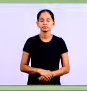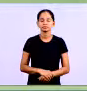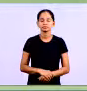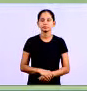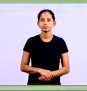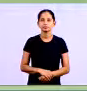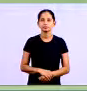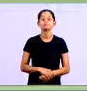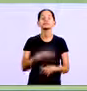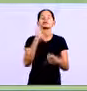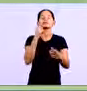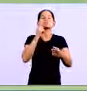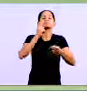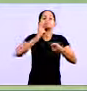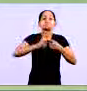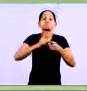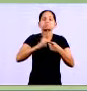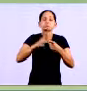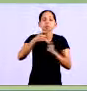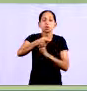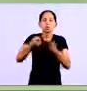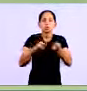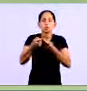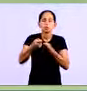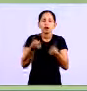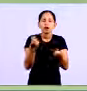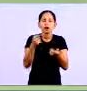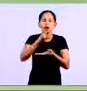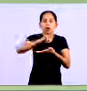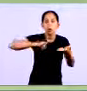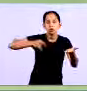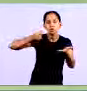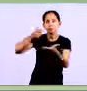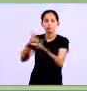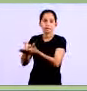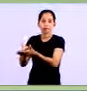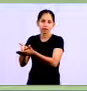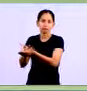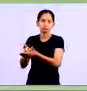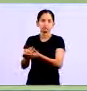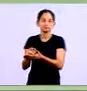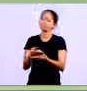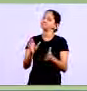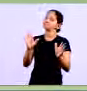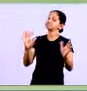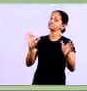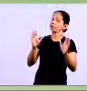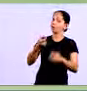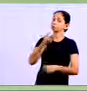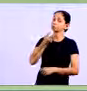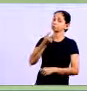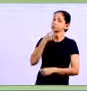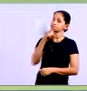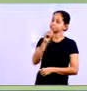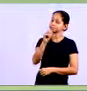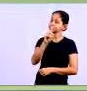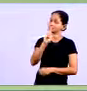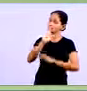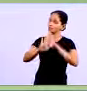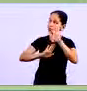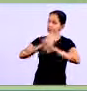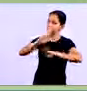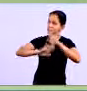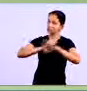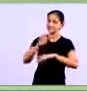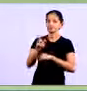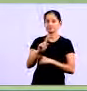Por que se deve controlar as contas a pagar? Devo, não nego, pago quando puder Já falei Isso não é usável no nosso caso Nós